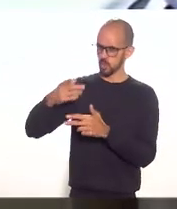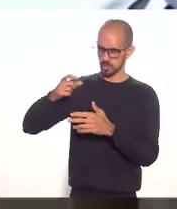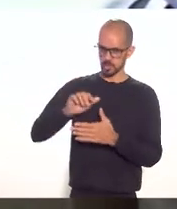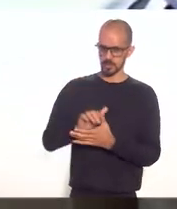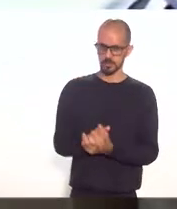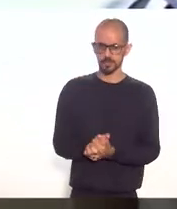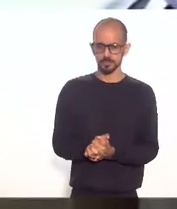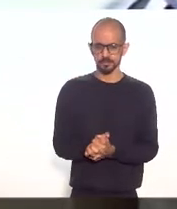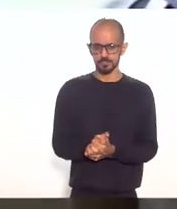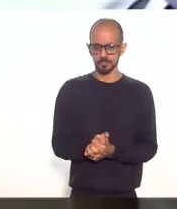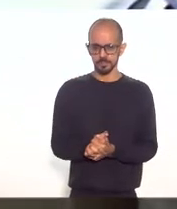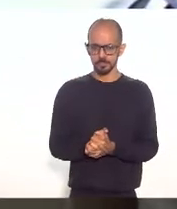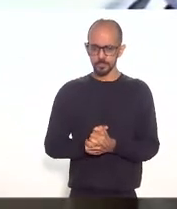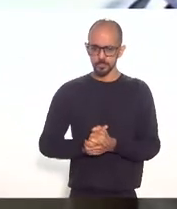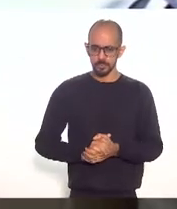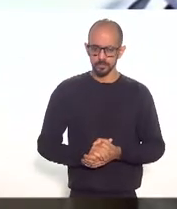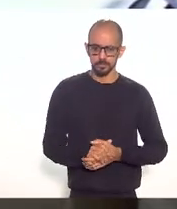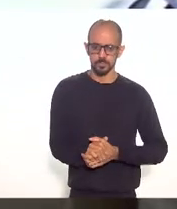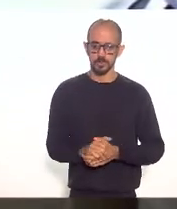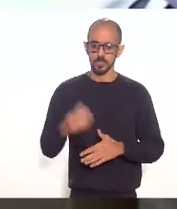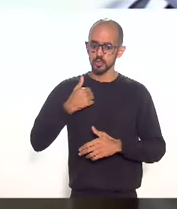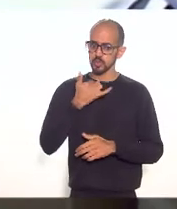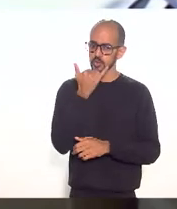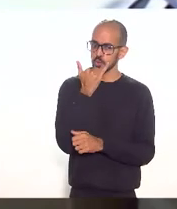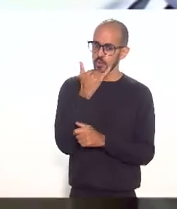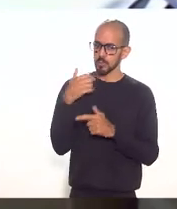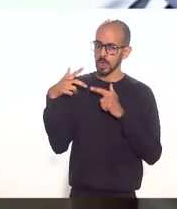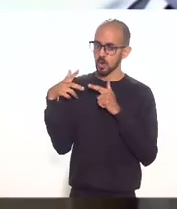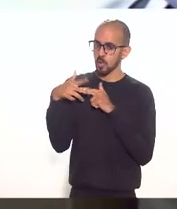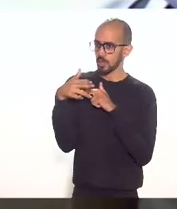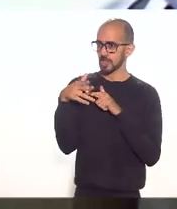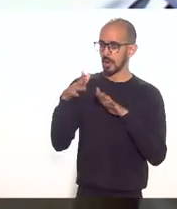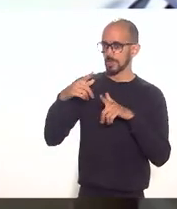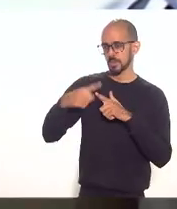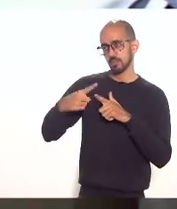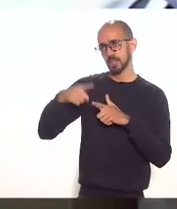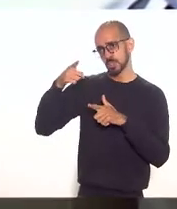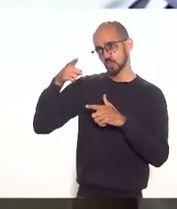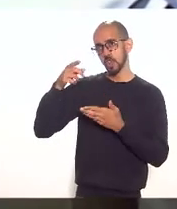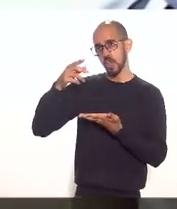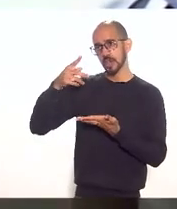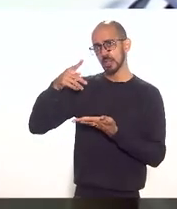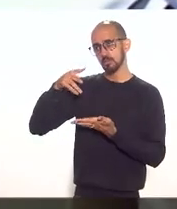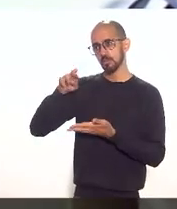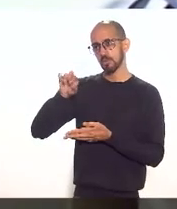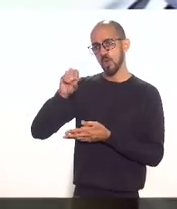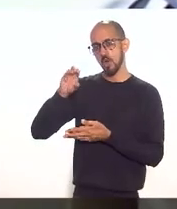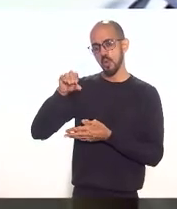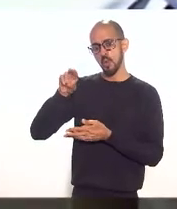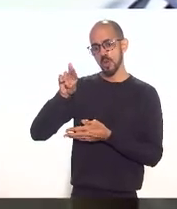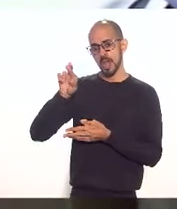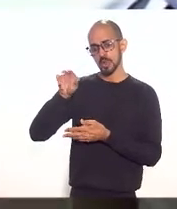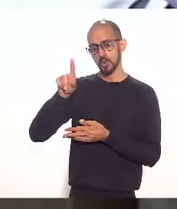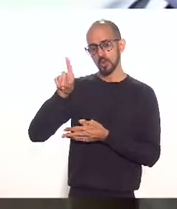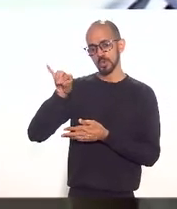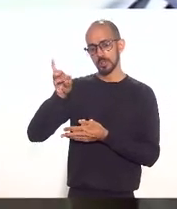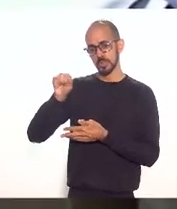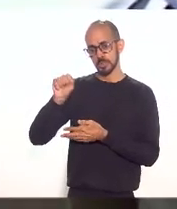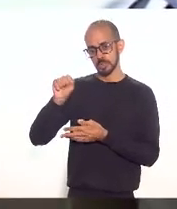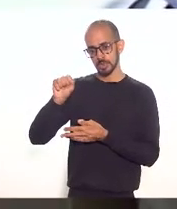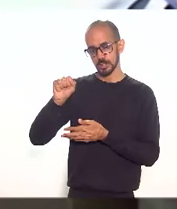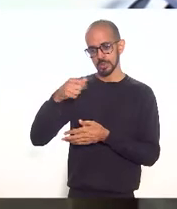e estou só interrompendo a senhora porque a senhora é da procuradoria eu não gosto de